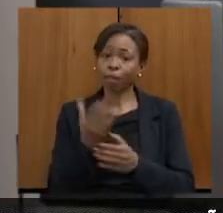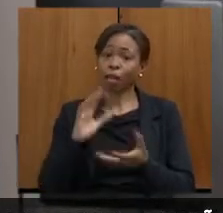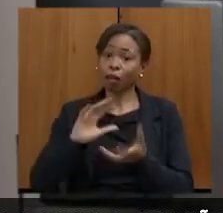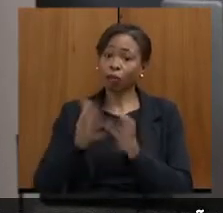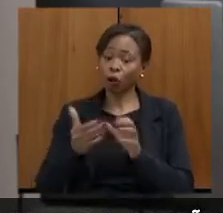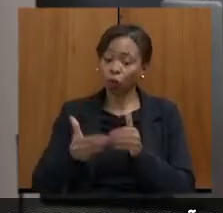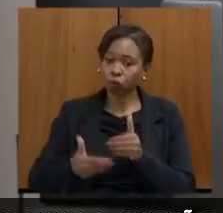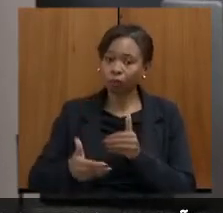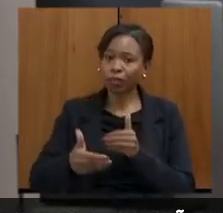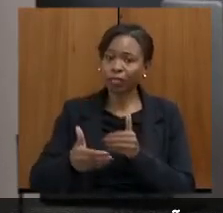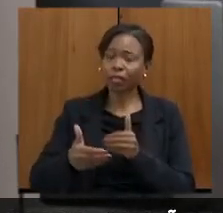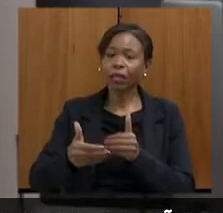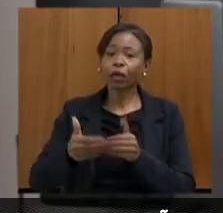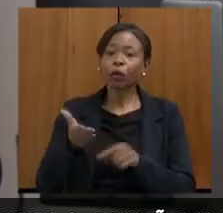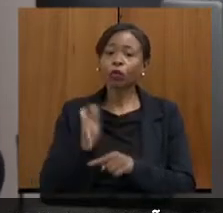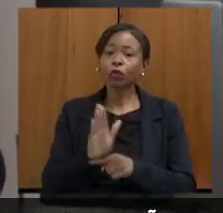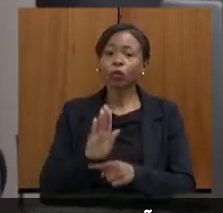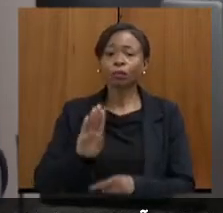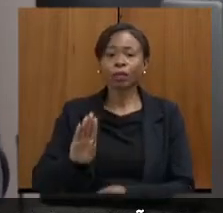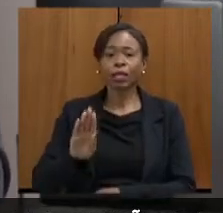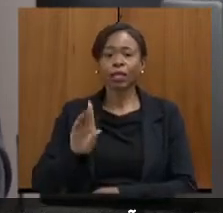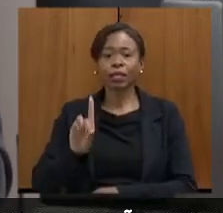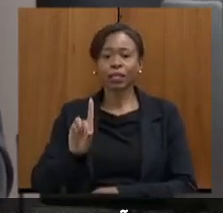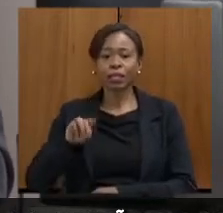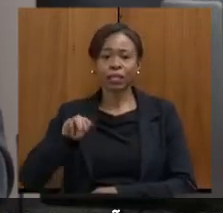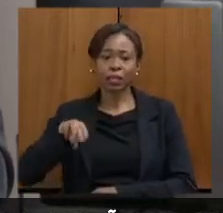BNDES e Semig.